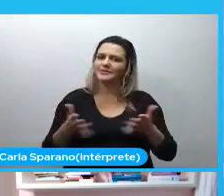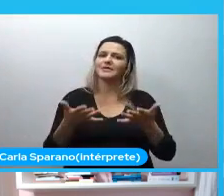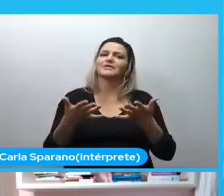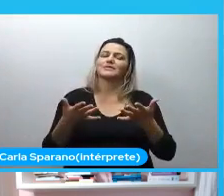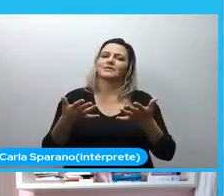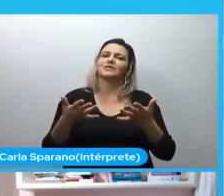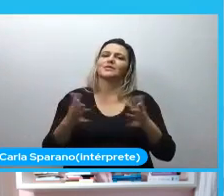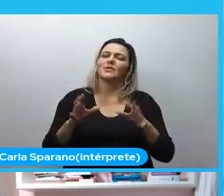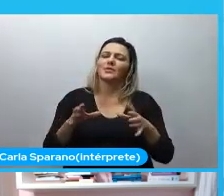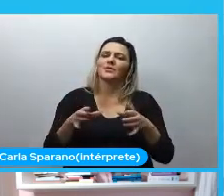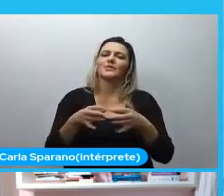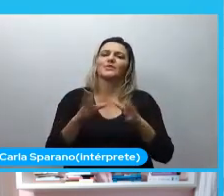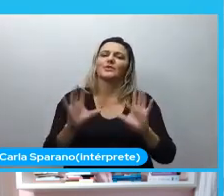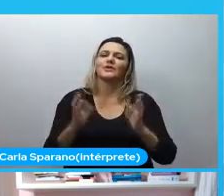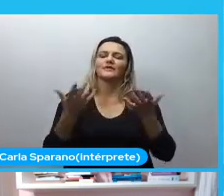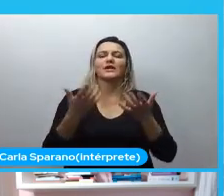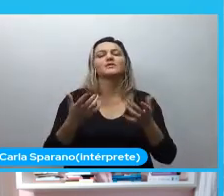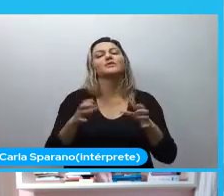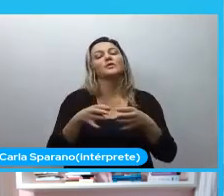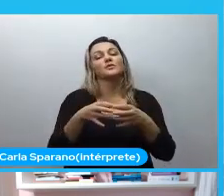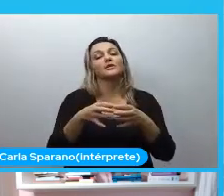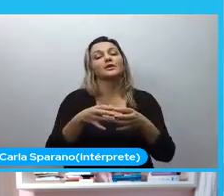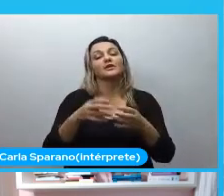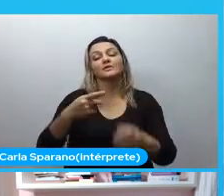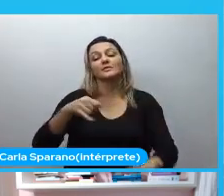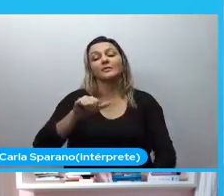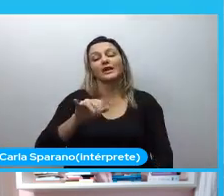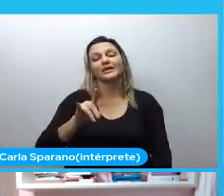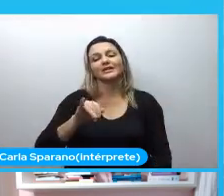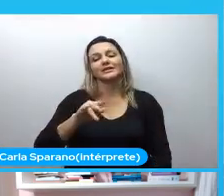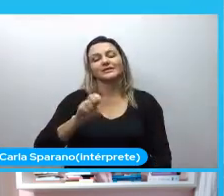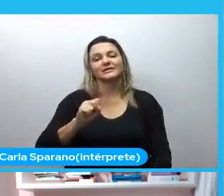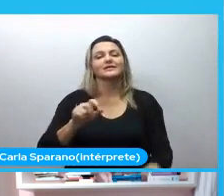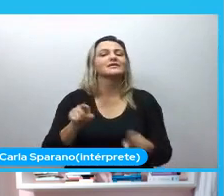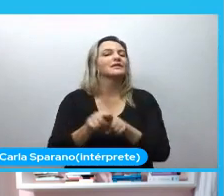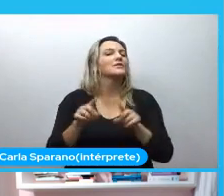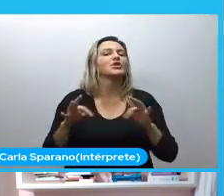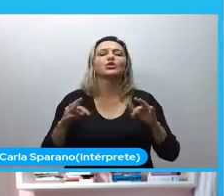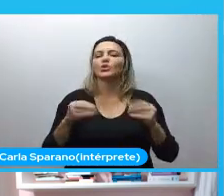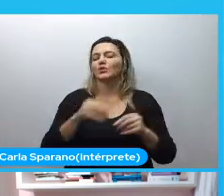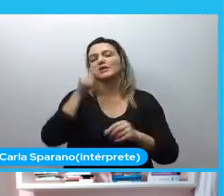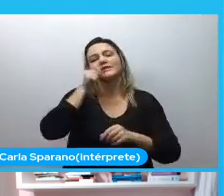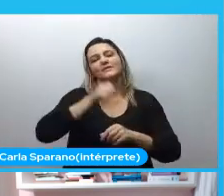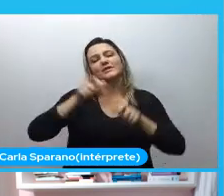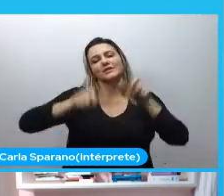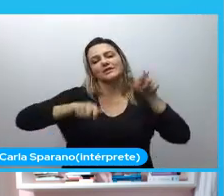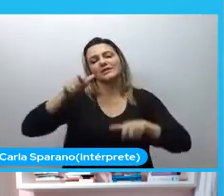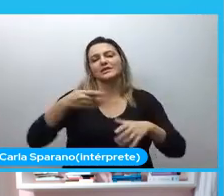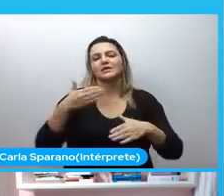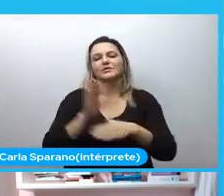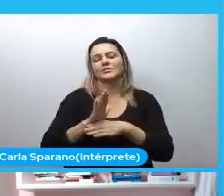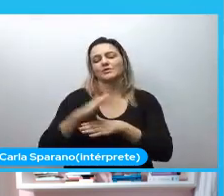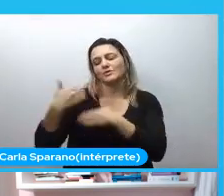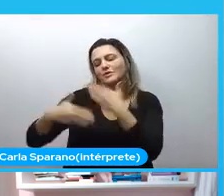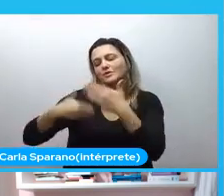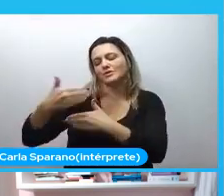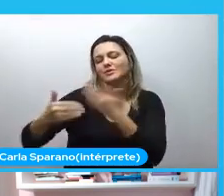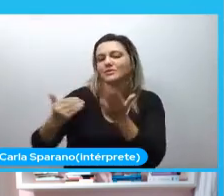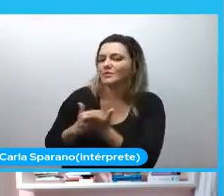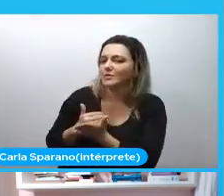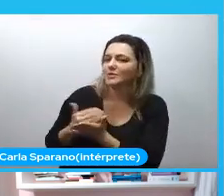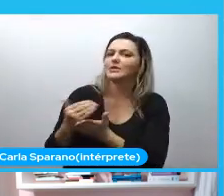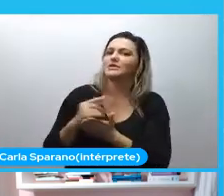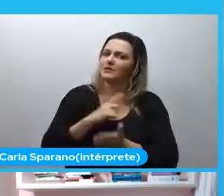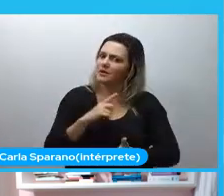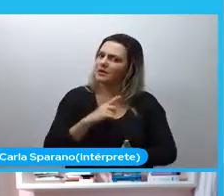levando a comunidade do Pileides agradecer a todas as meninas que contribuíram durante esse processo lá no início teve outras